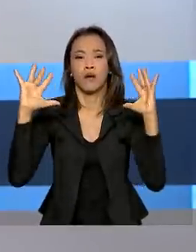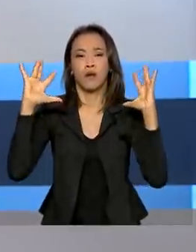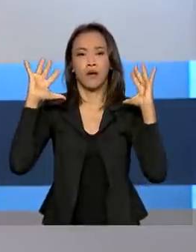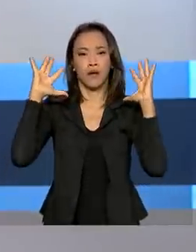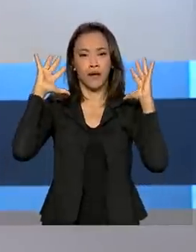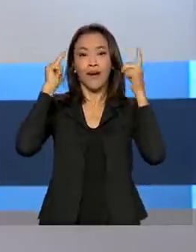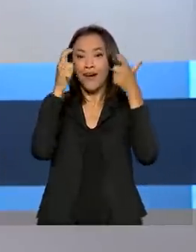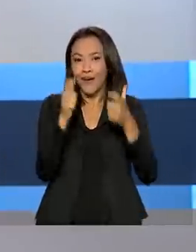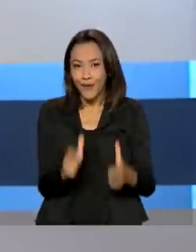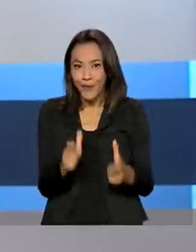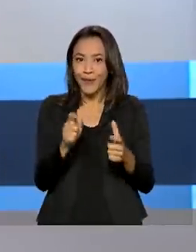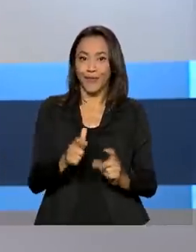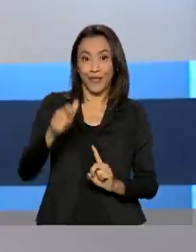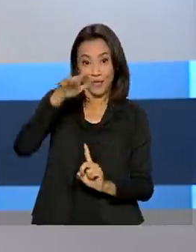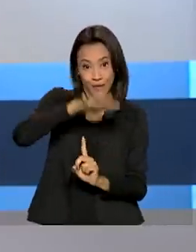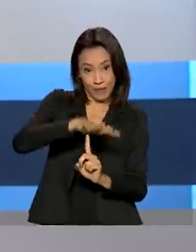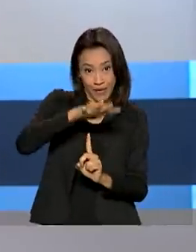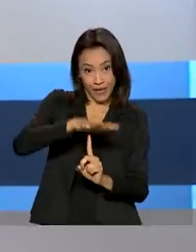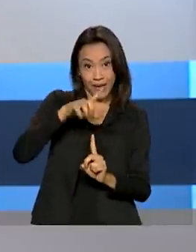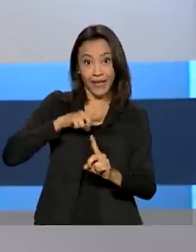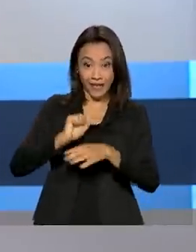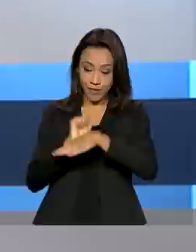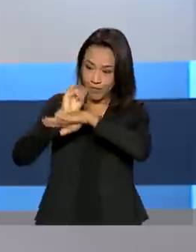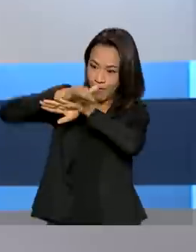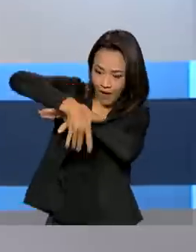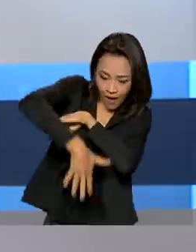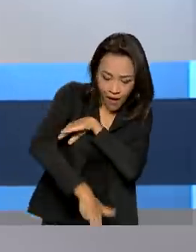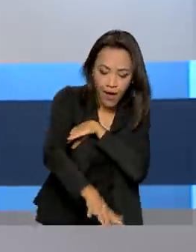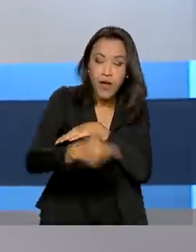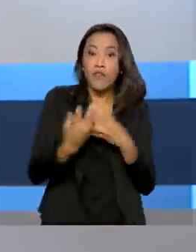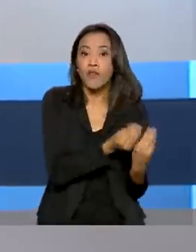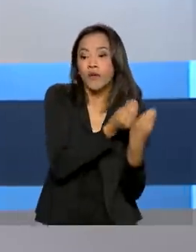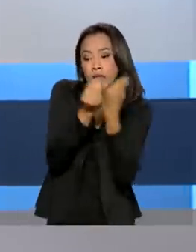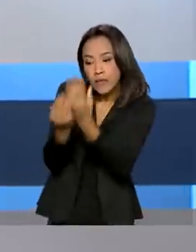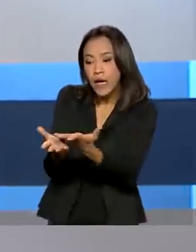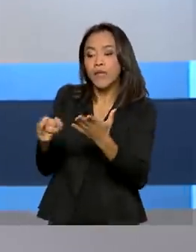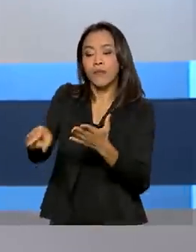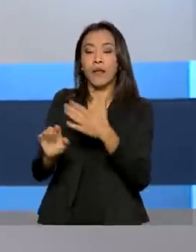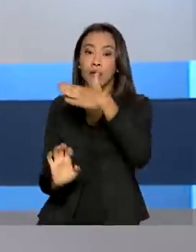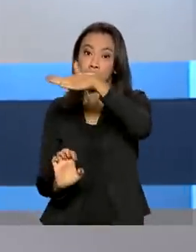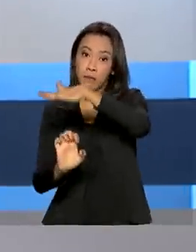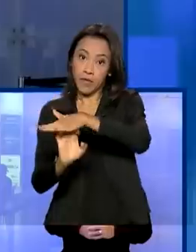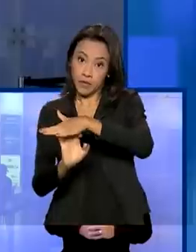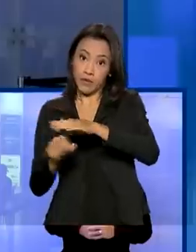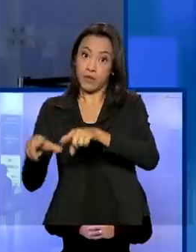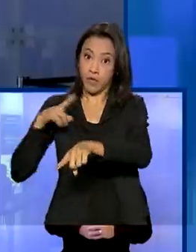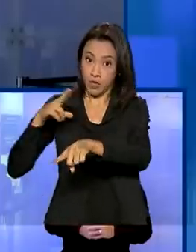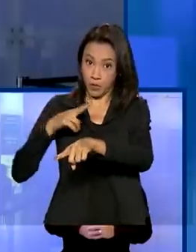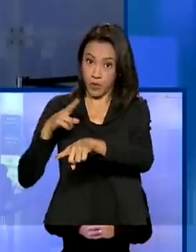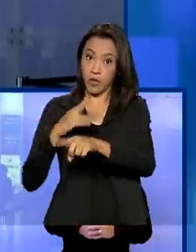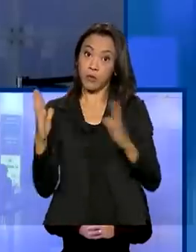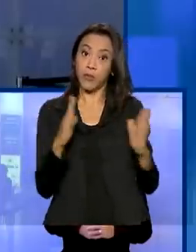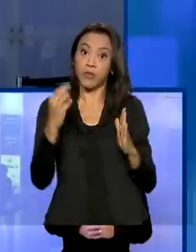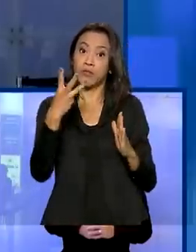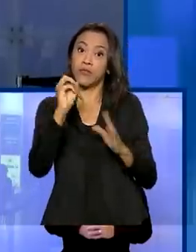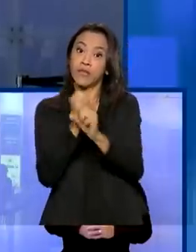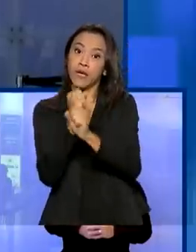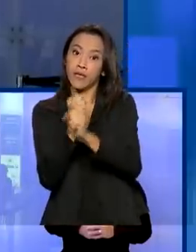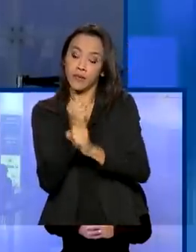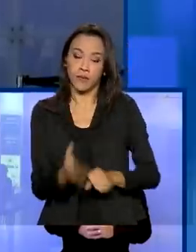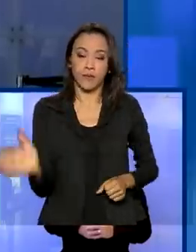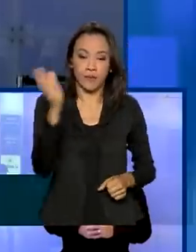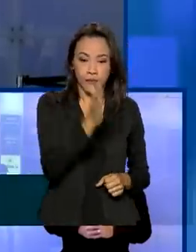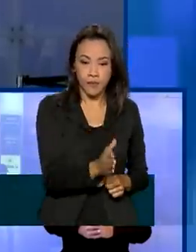conhecidas cataratas do Iguaçu, foi concedido à iniciativa privada pelos próximos 30 anos. O vencedor, o